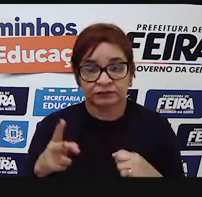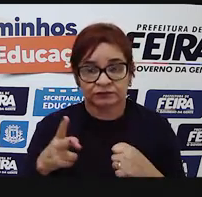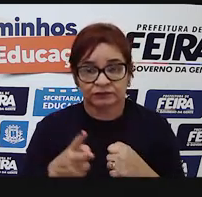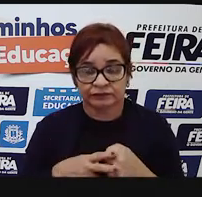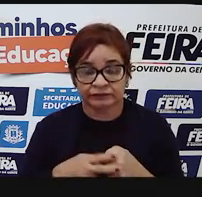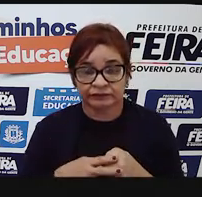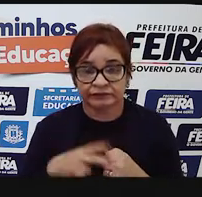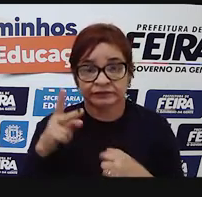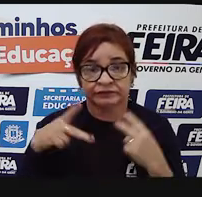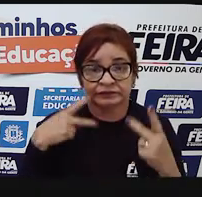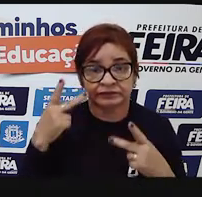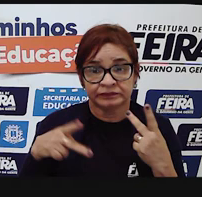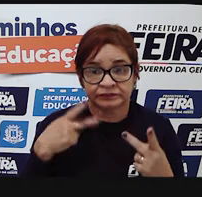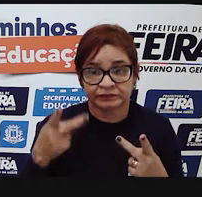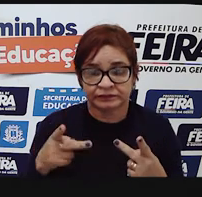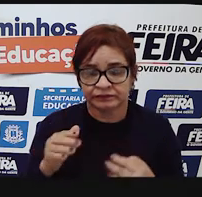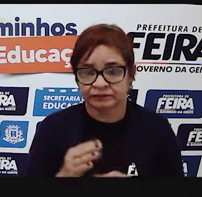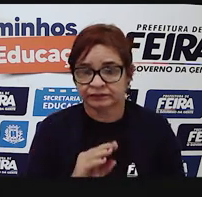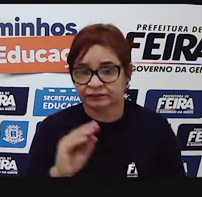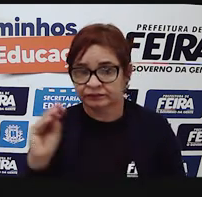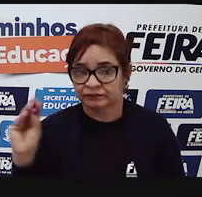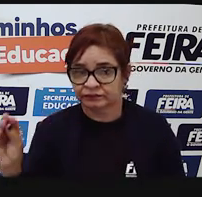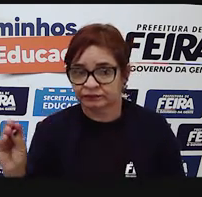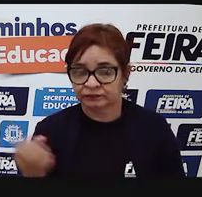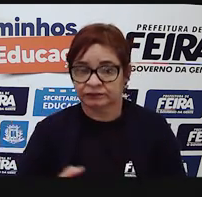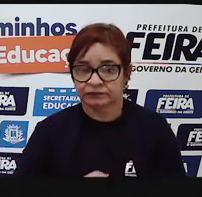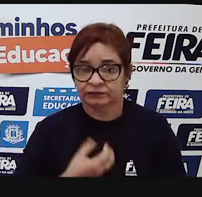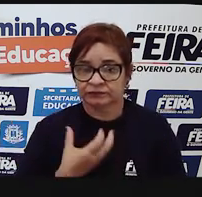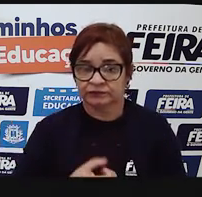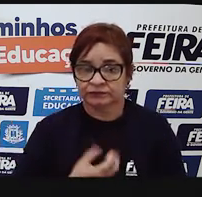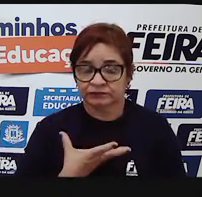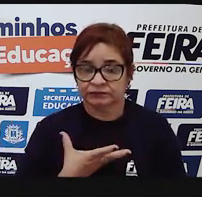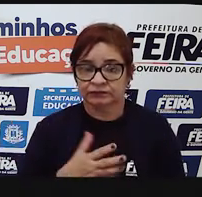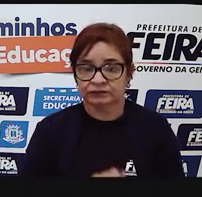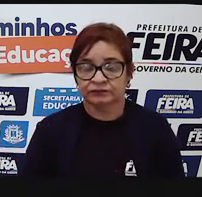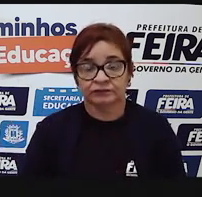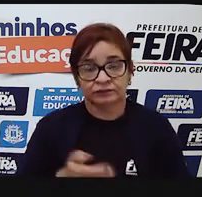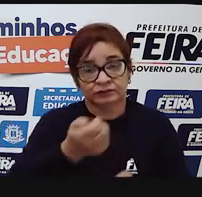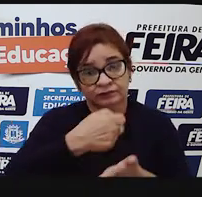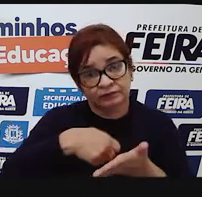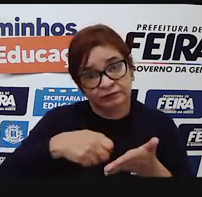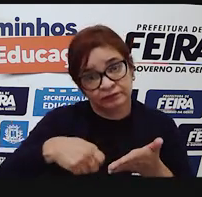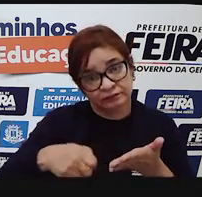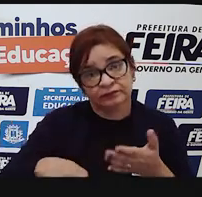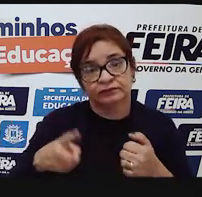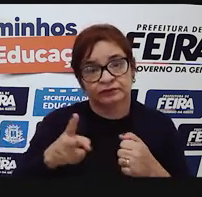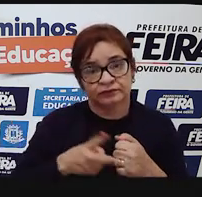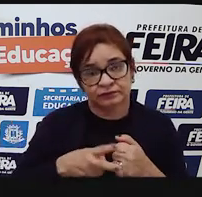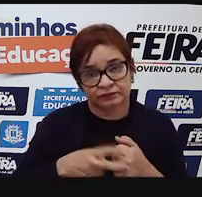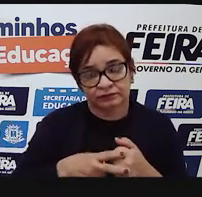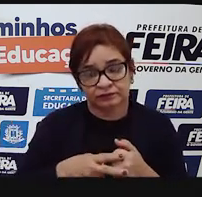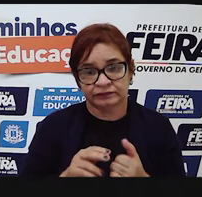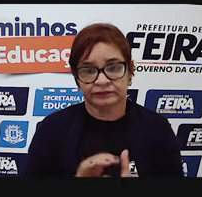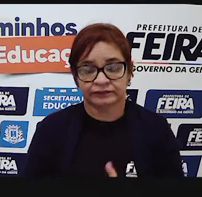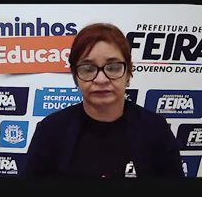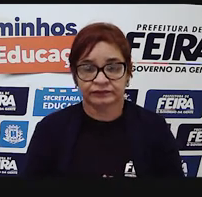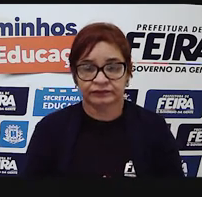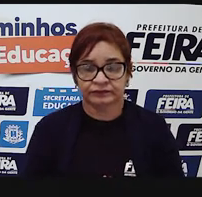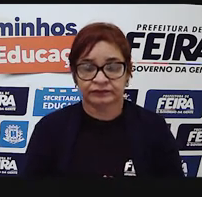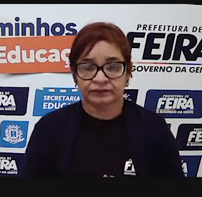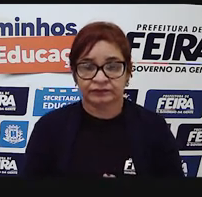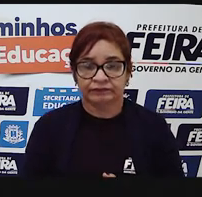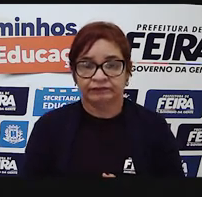falada. E o poema de Oswald de Andrade, representa uma linguagem verbal, escrita. Dê-me um